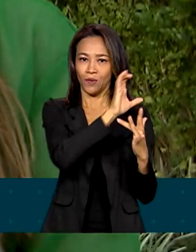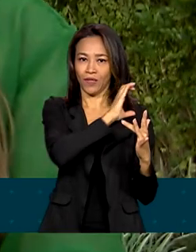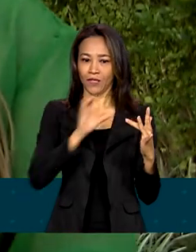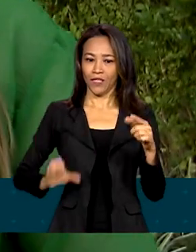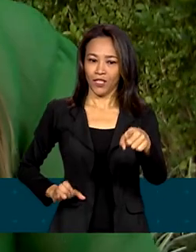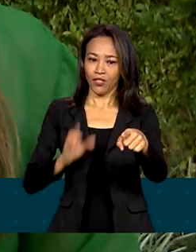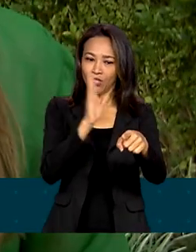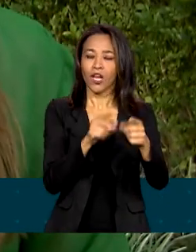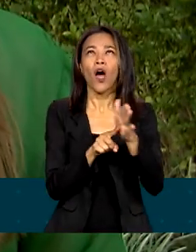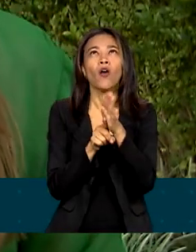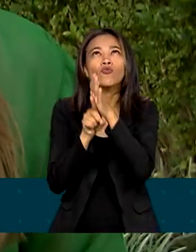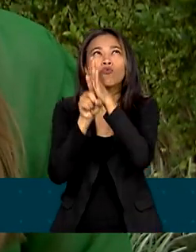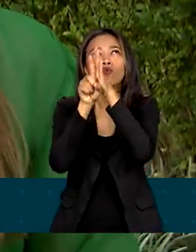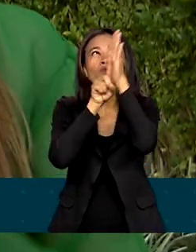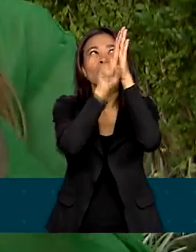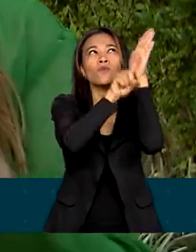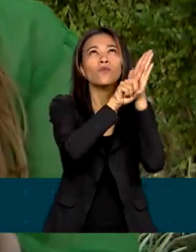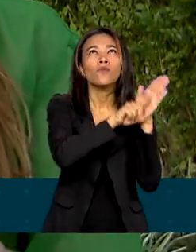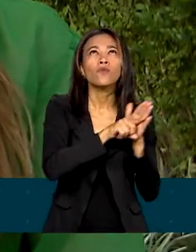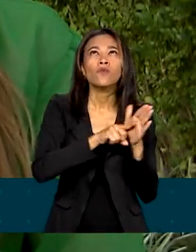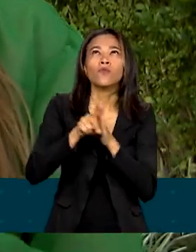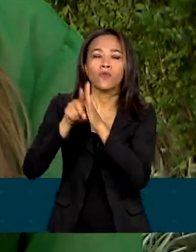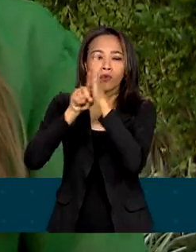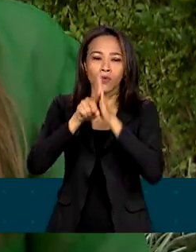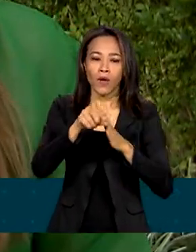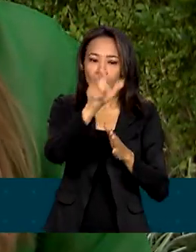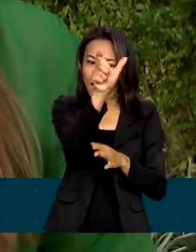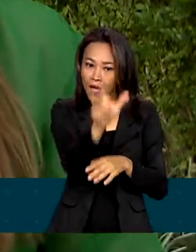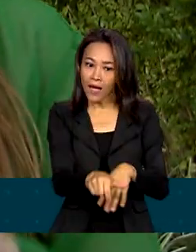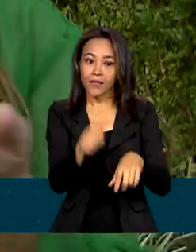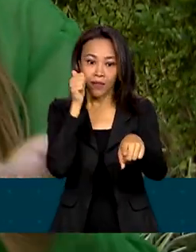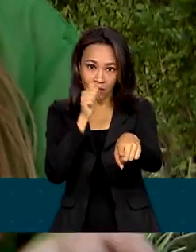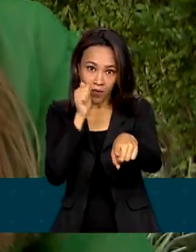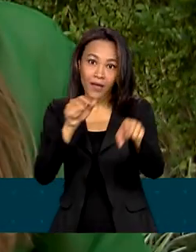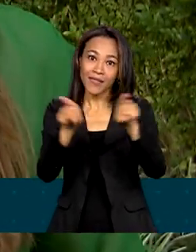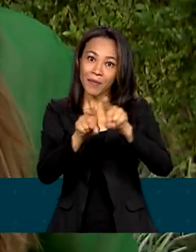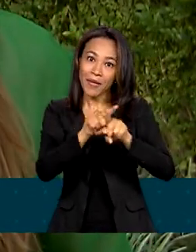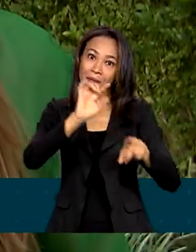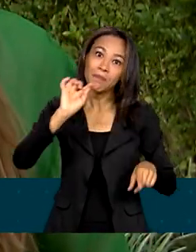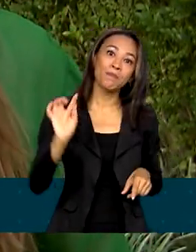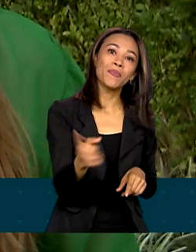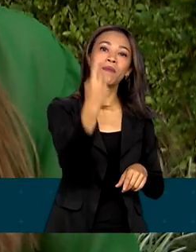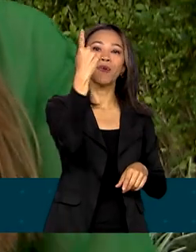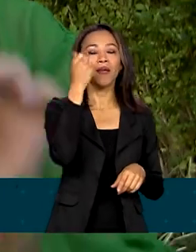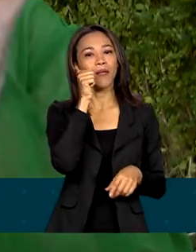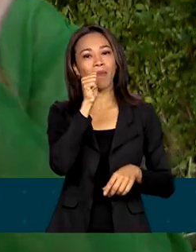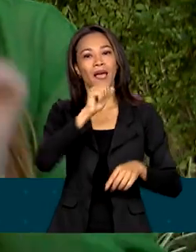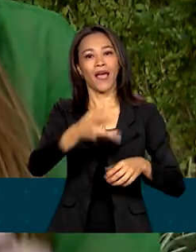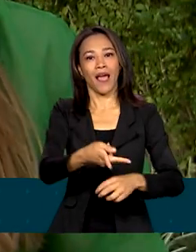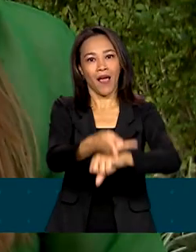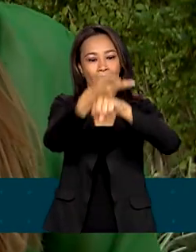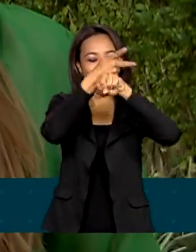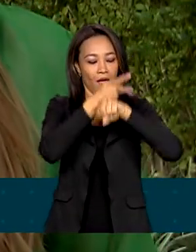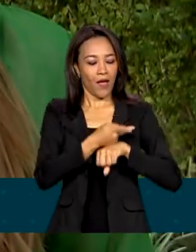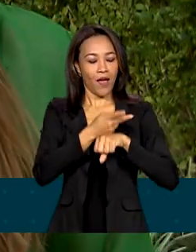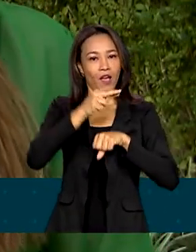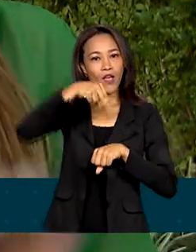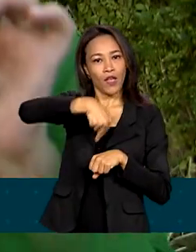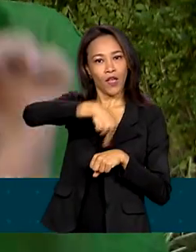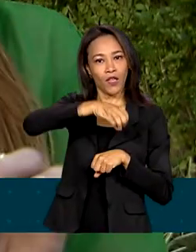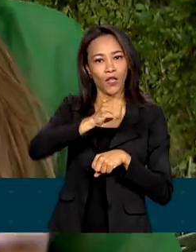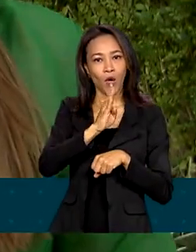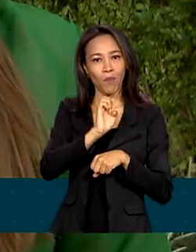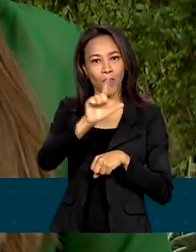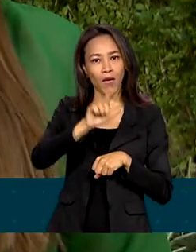astros e suas movimentações. A polonesa Marie Curie foi a primeira mulher a ganhar o Nobel de Física